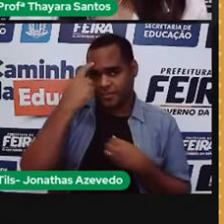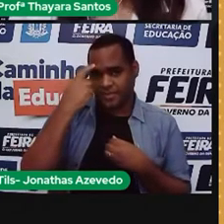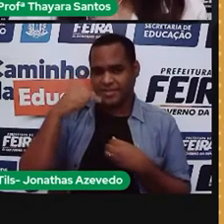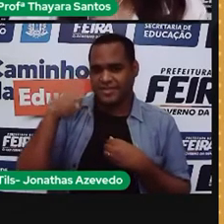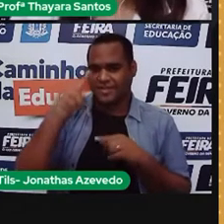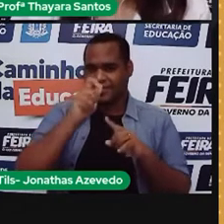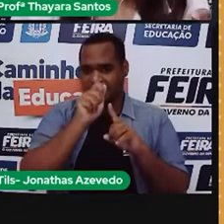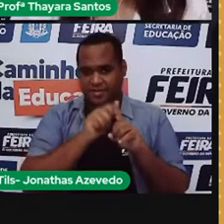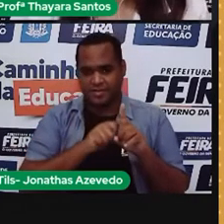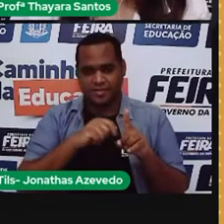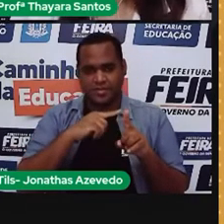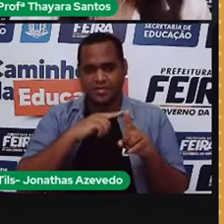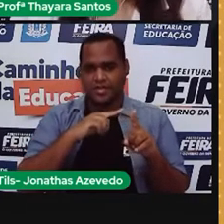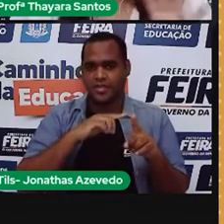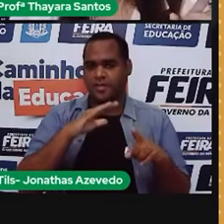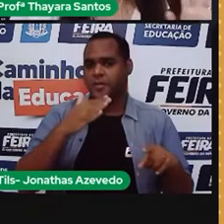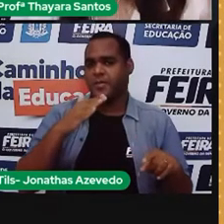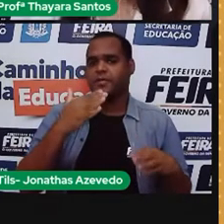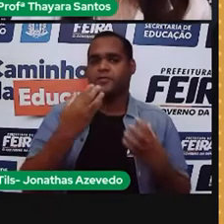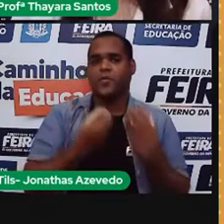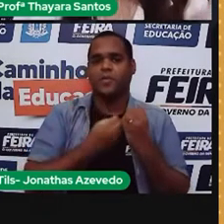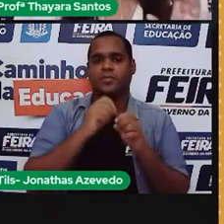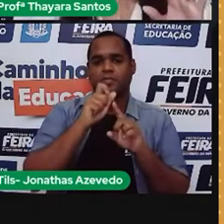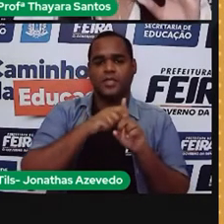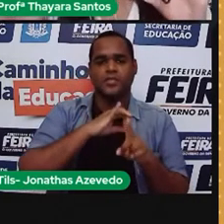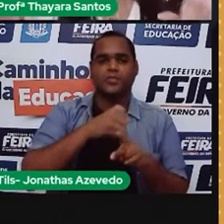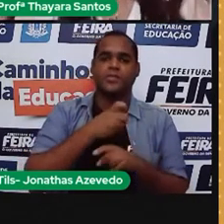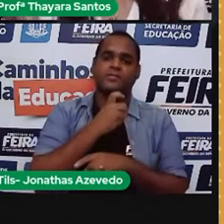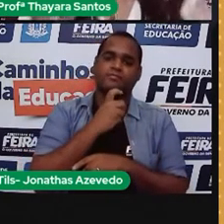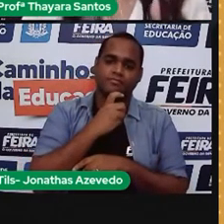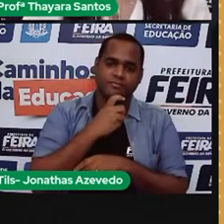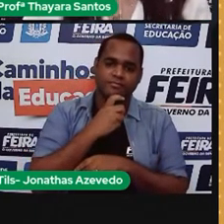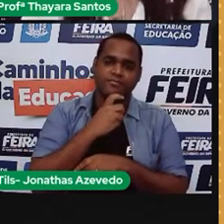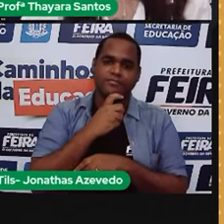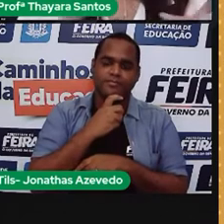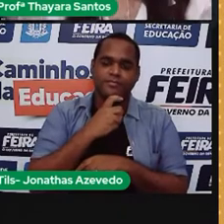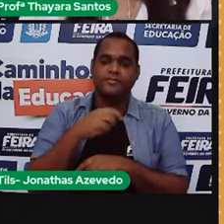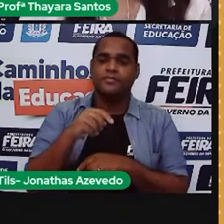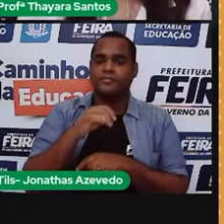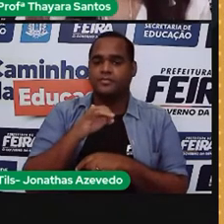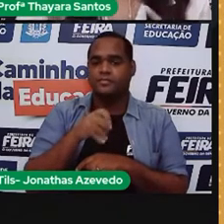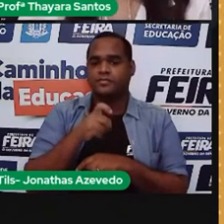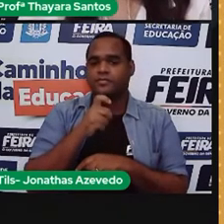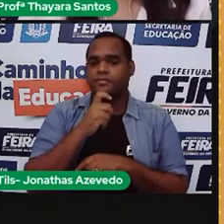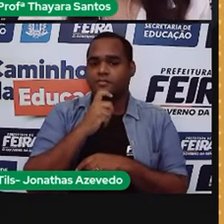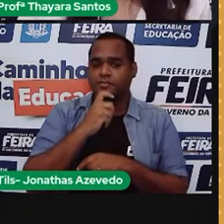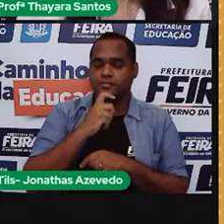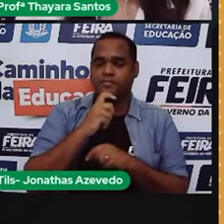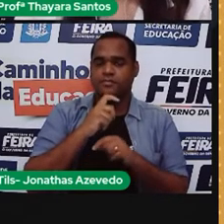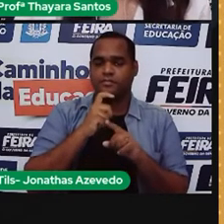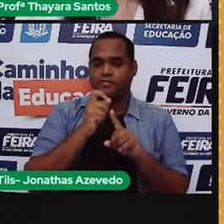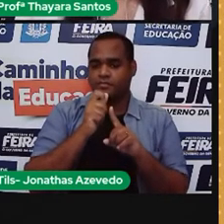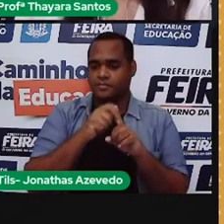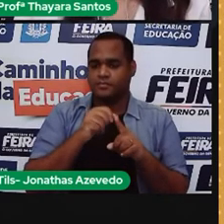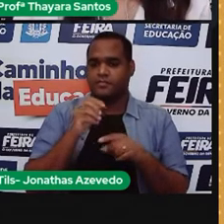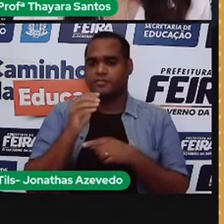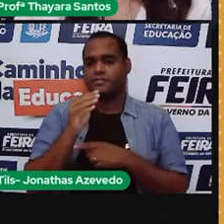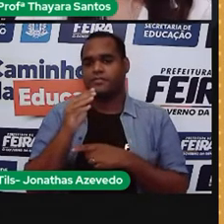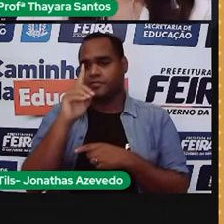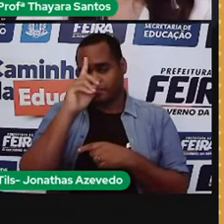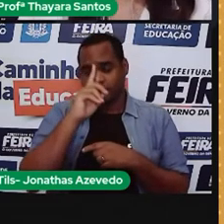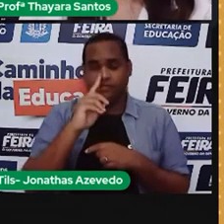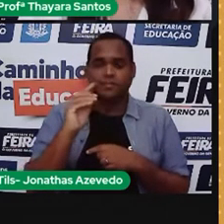naquele mês estamos numa bandeira, vamos pensar julho, em julho vamos fazer de ponto que a gente está na bandeira amarela. E